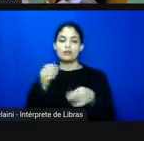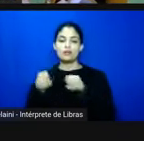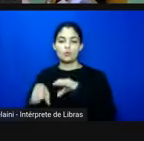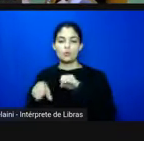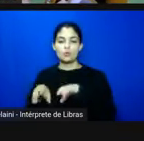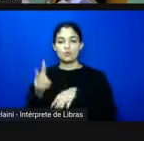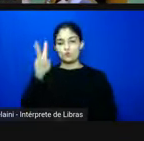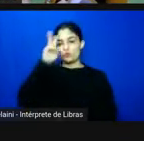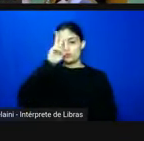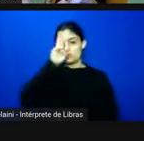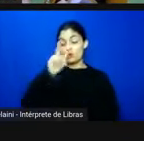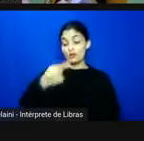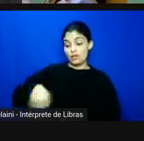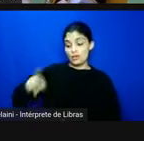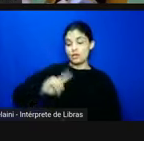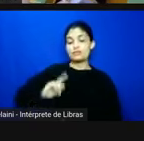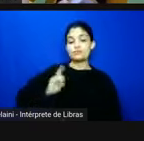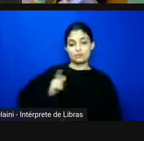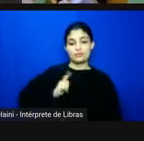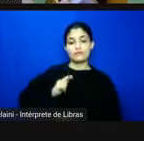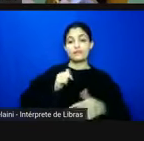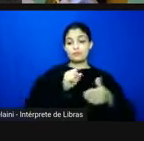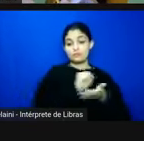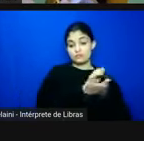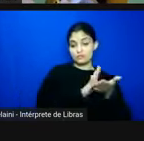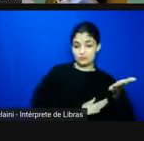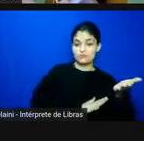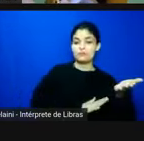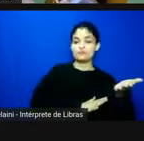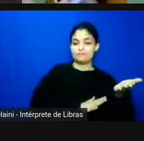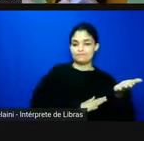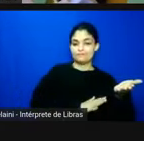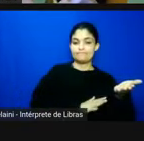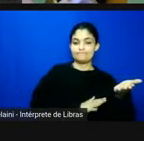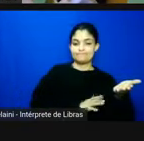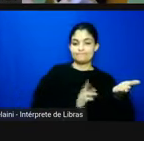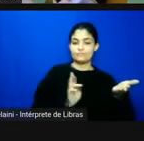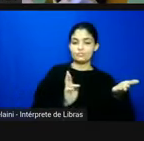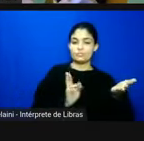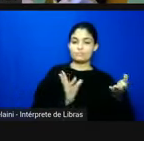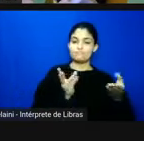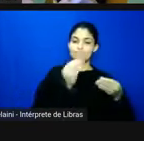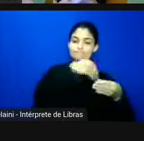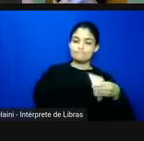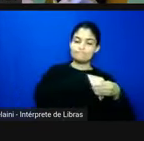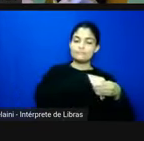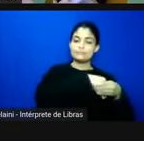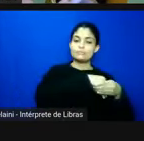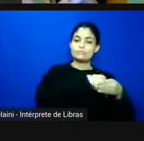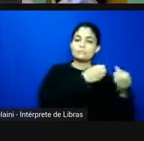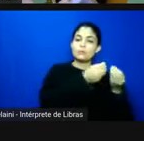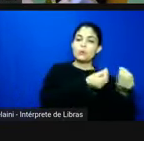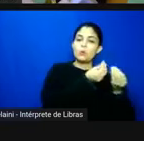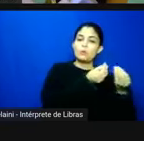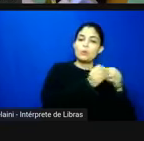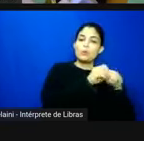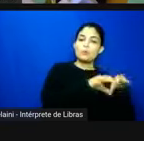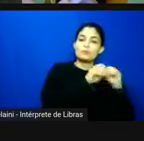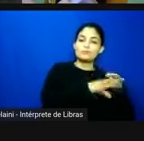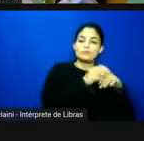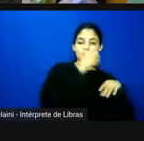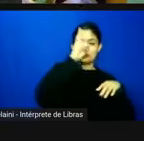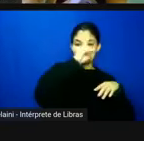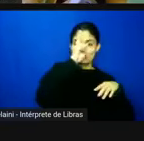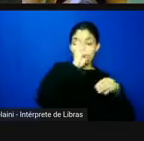laboratório de ensino de história eles vão ter que fazer um exercício de reposicionar o ensino de